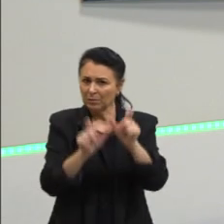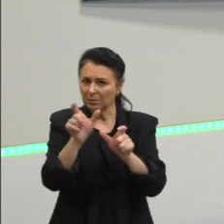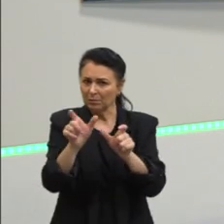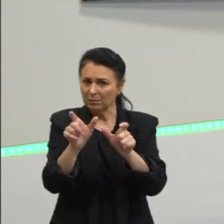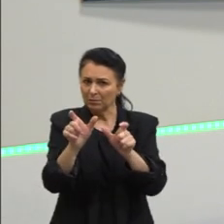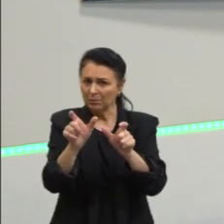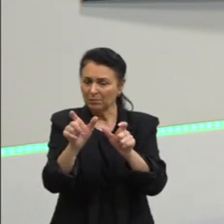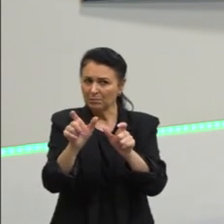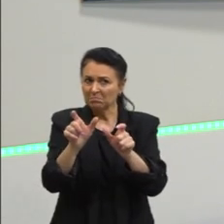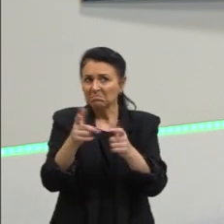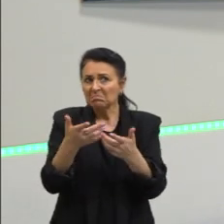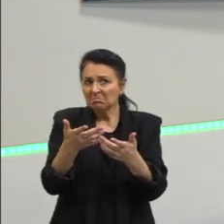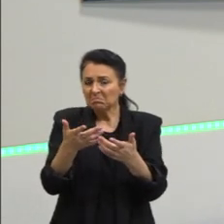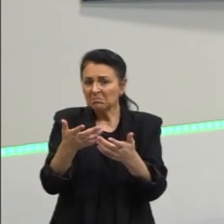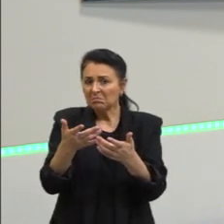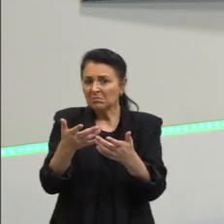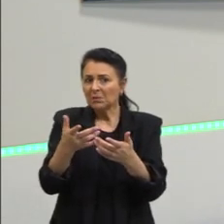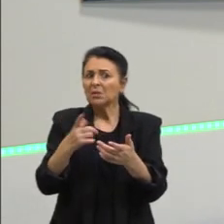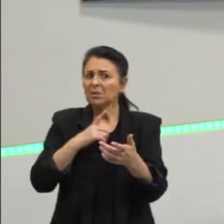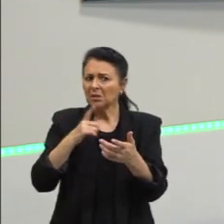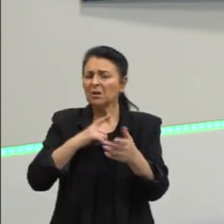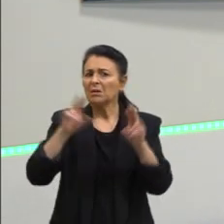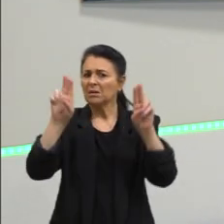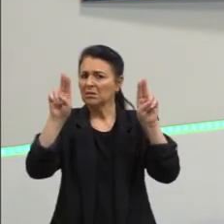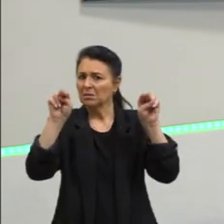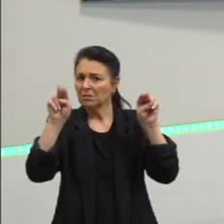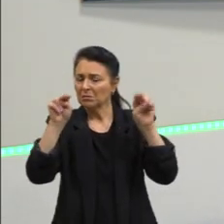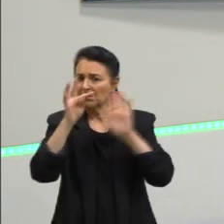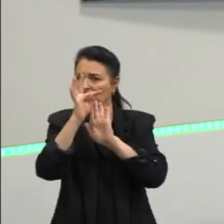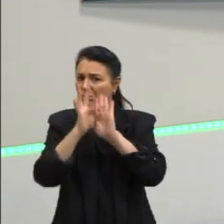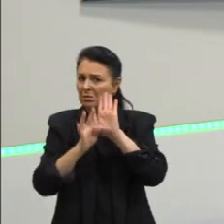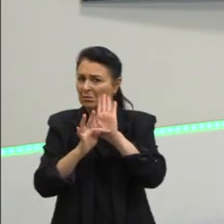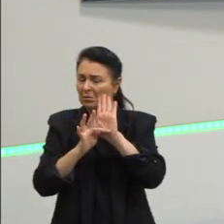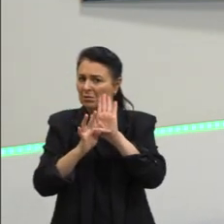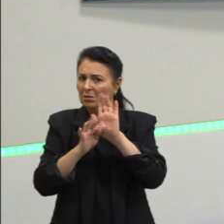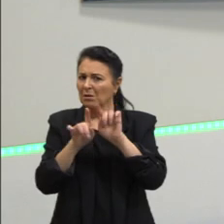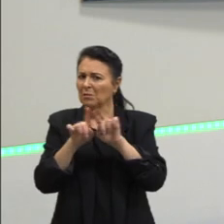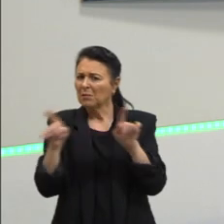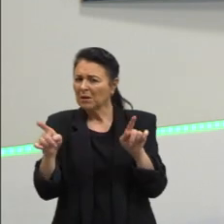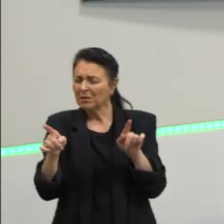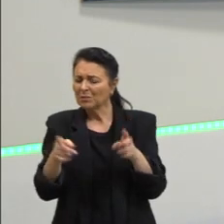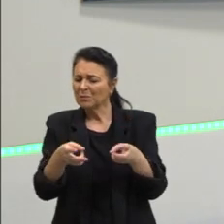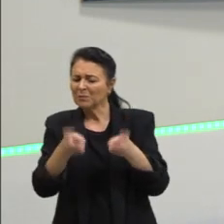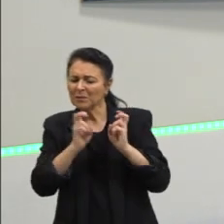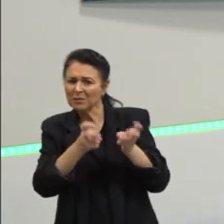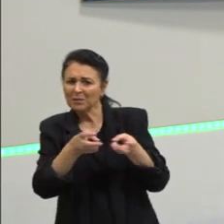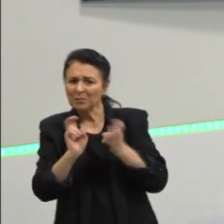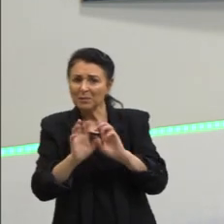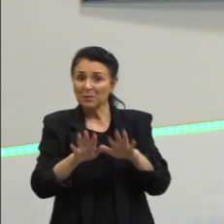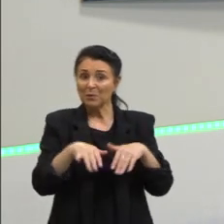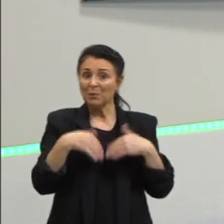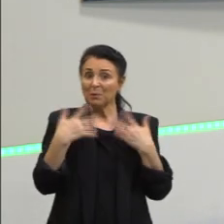esse assunto Vamos ver então o que